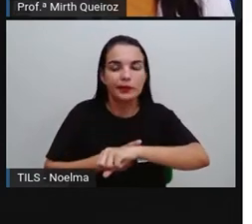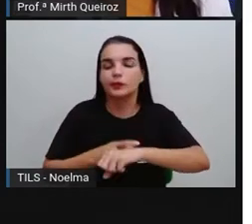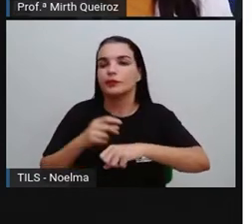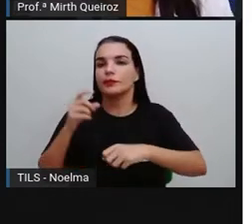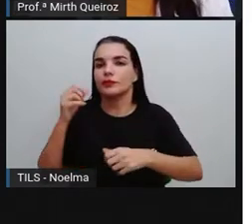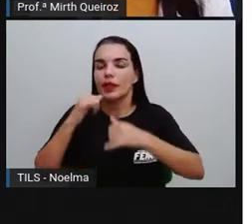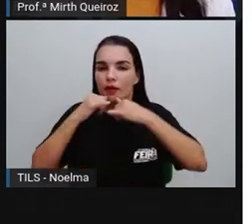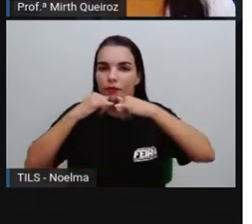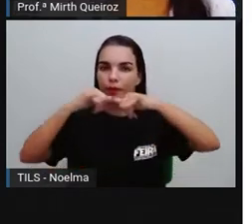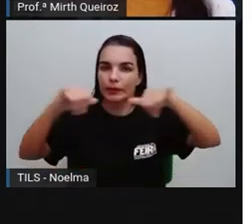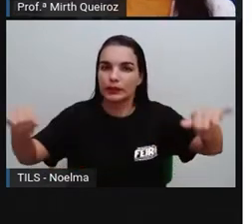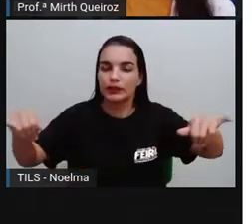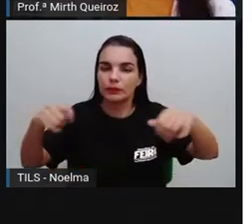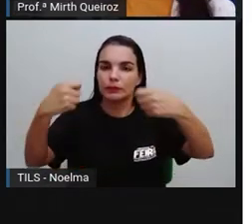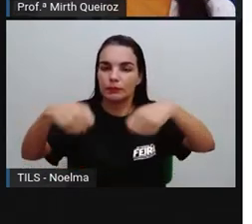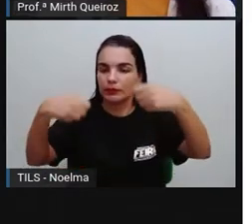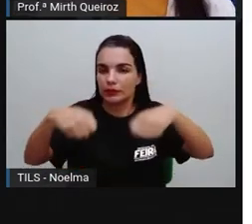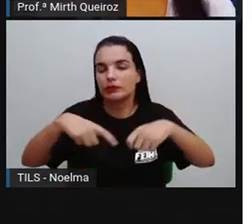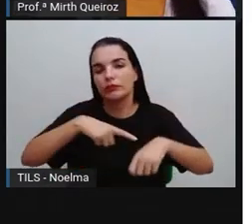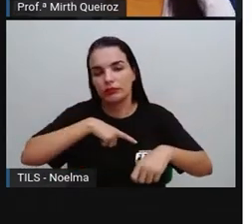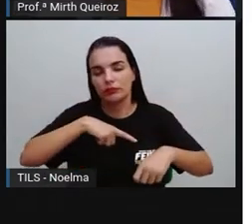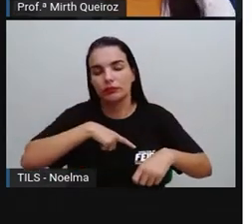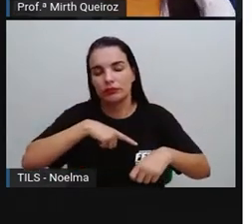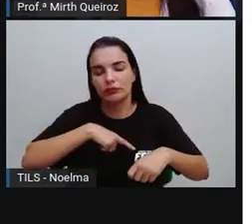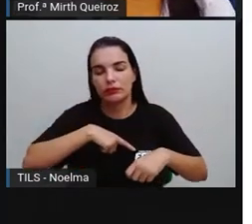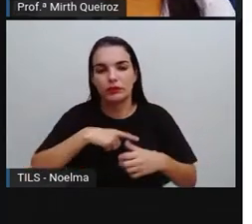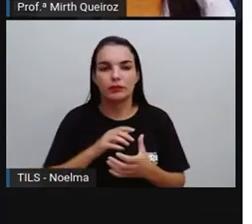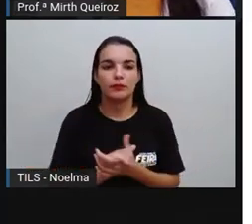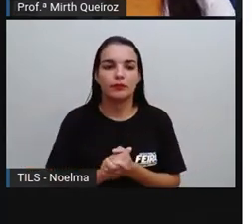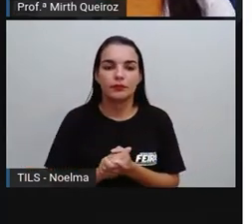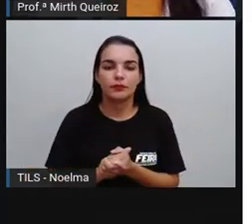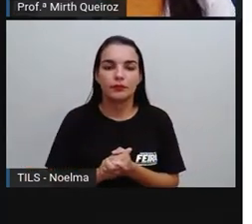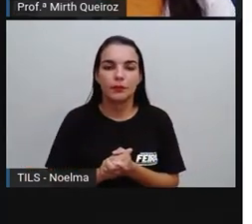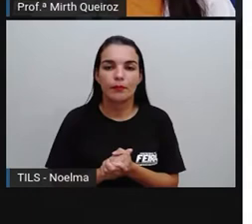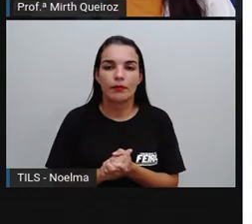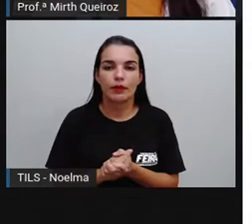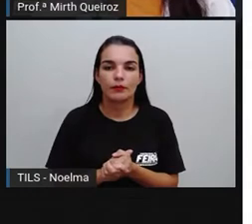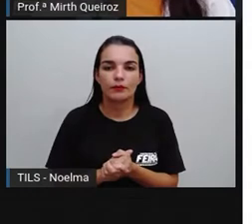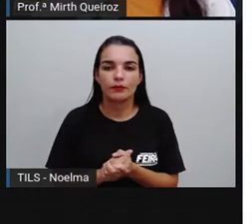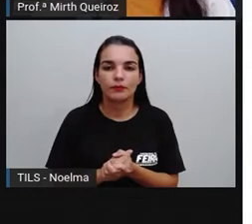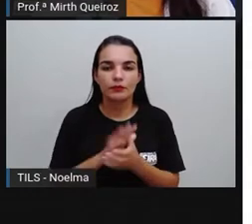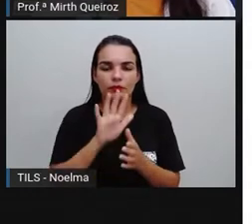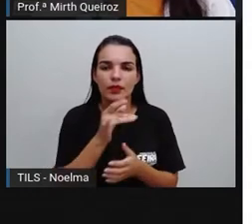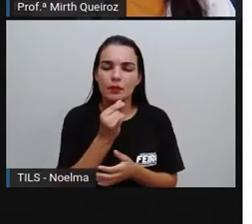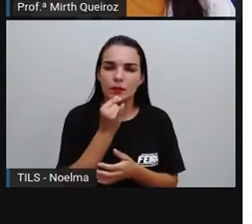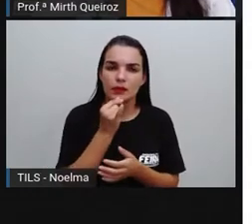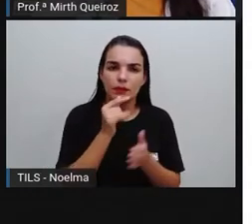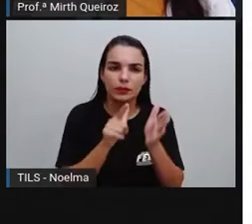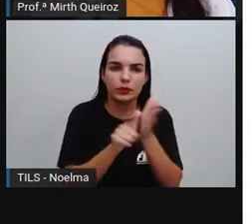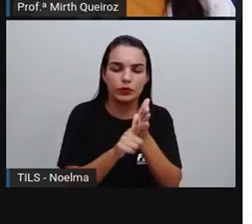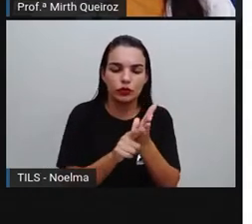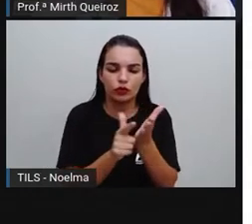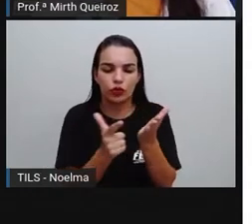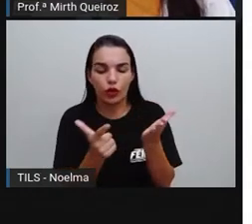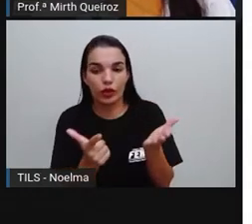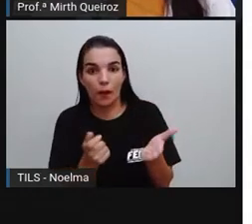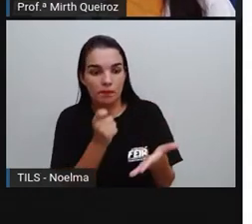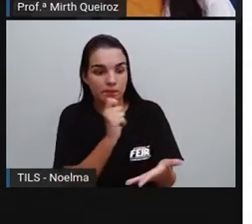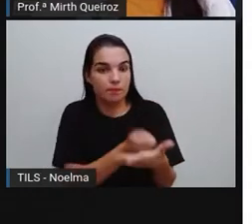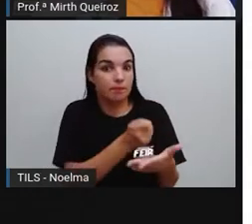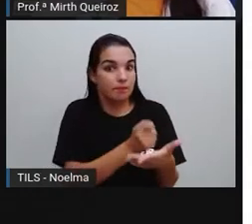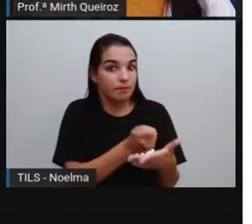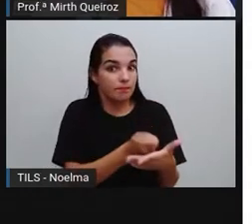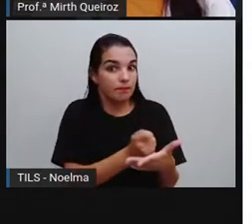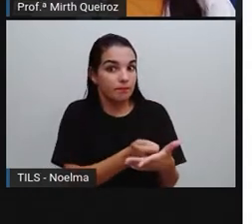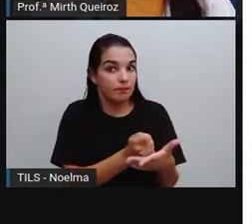linguagem formal, que é utilizada em uma situação formal. Neste caso, os jornais exigem esse